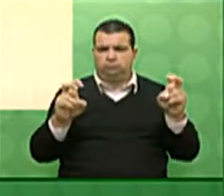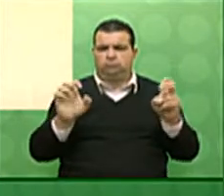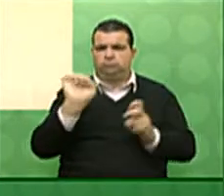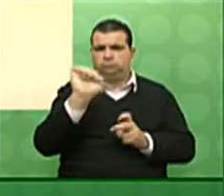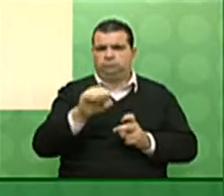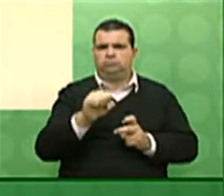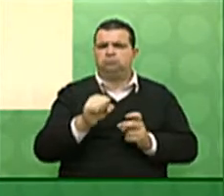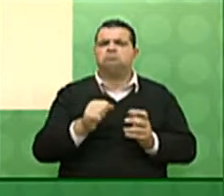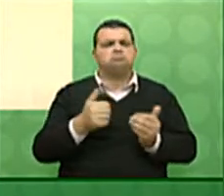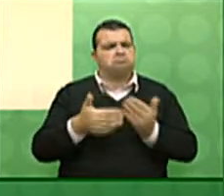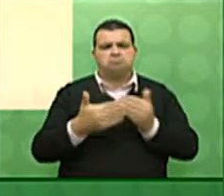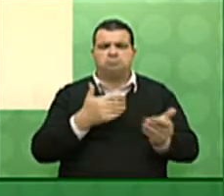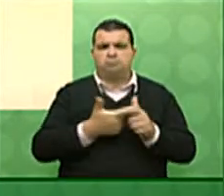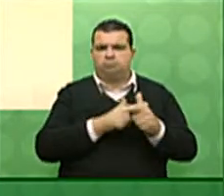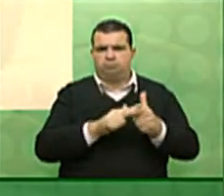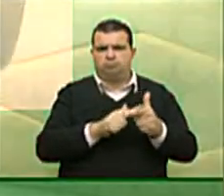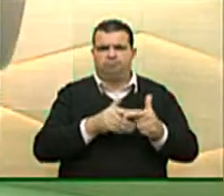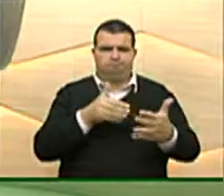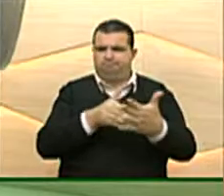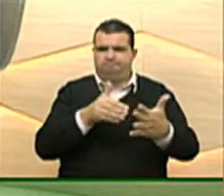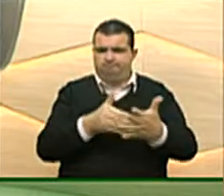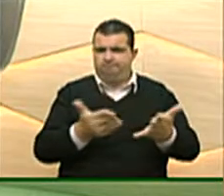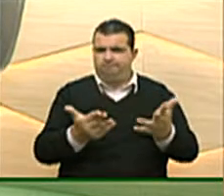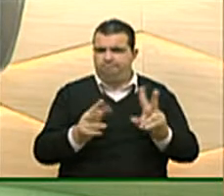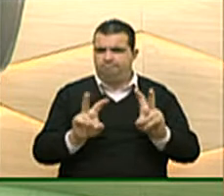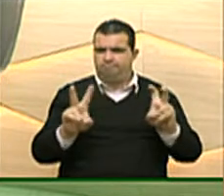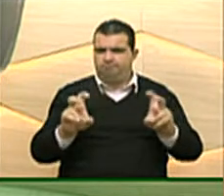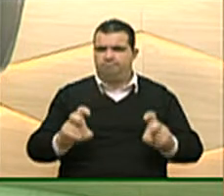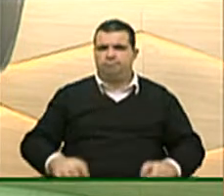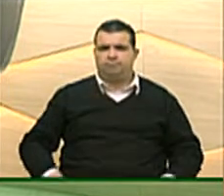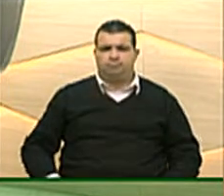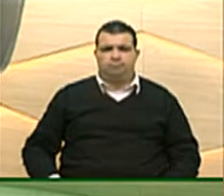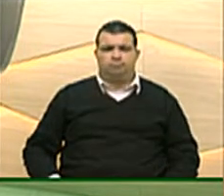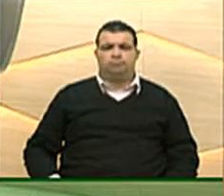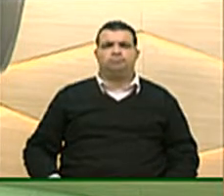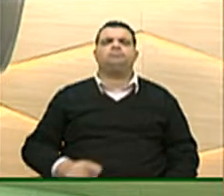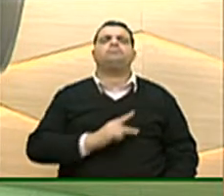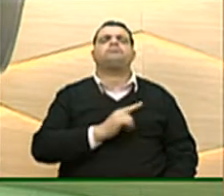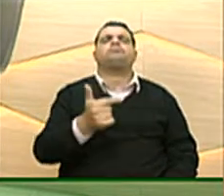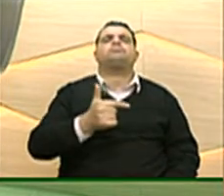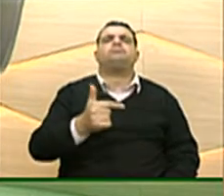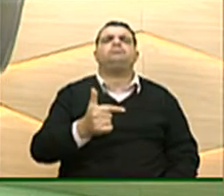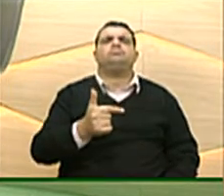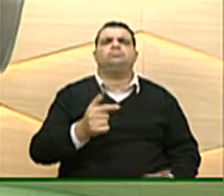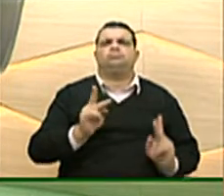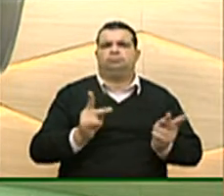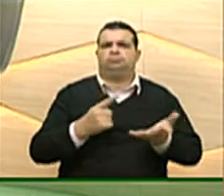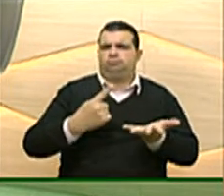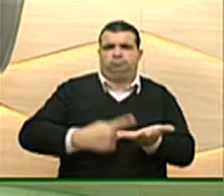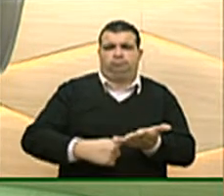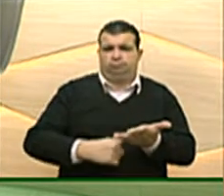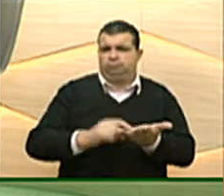mesmo frente a esses empecilhos? Vice-presidente, compromisso mantido?